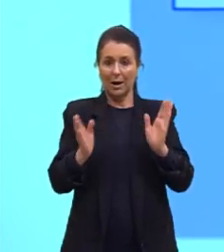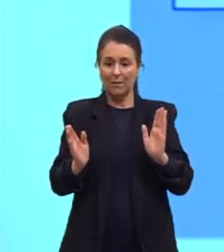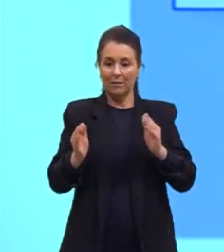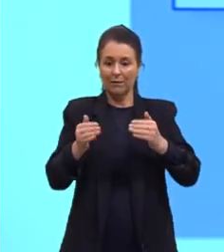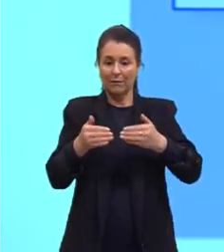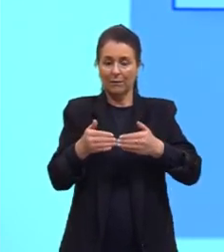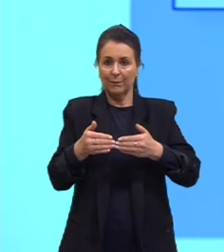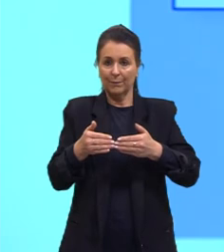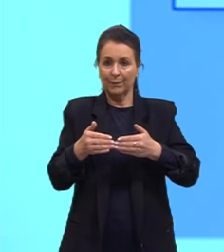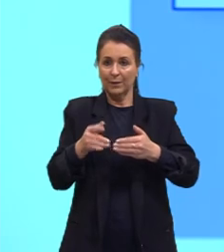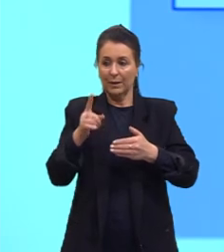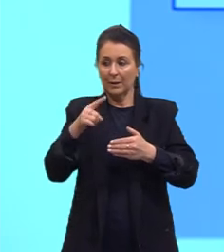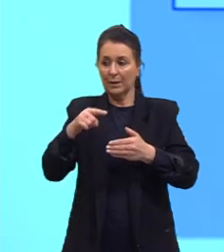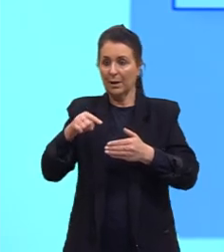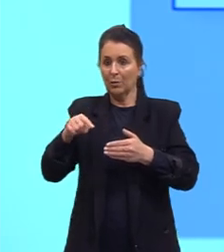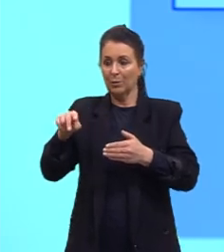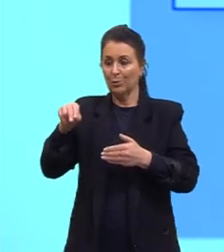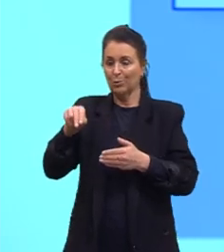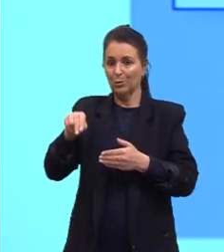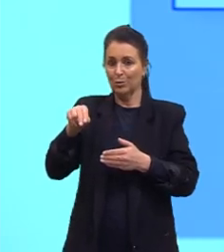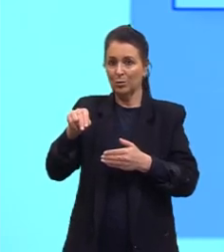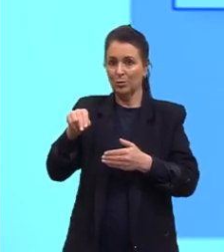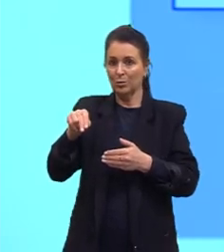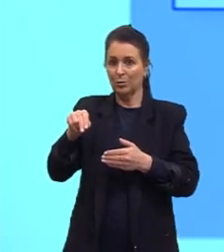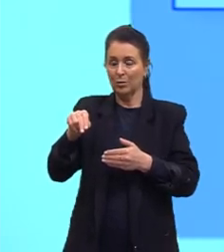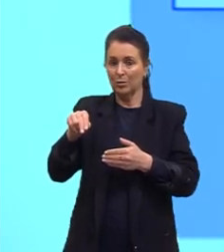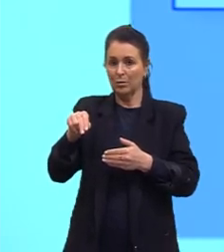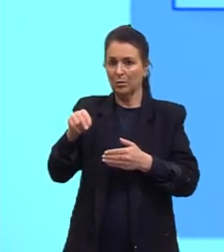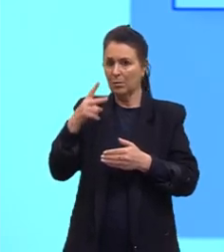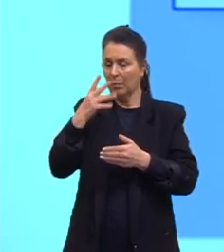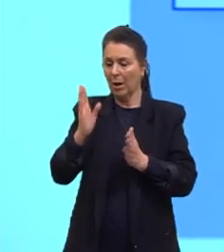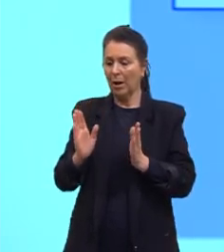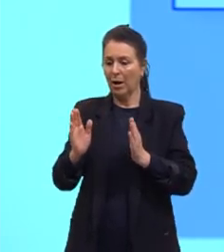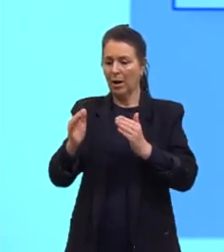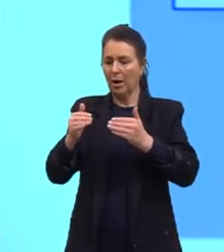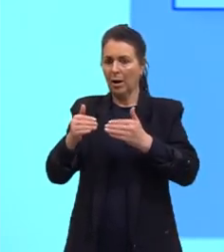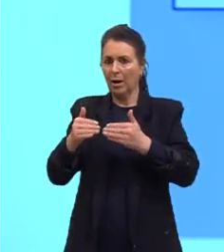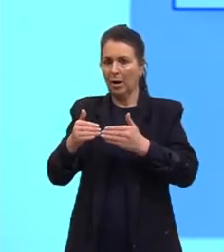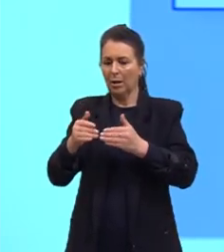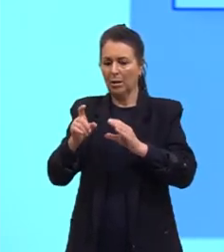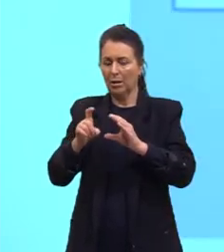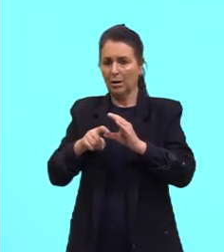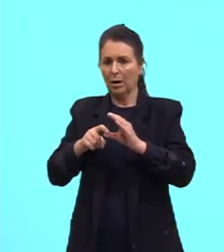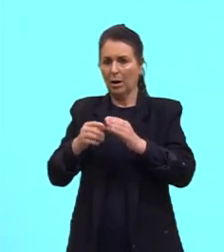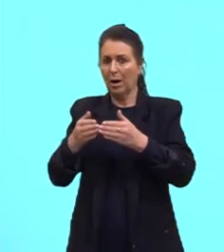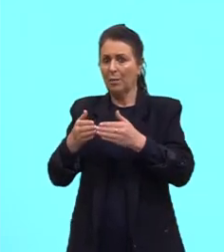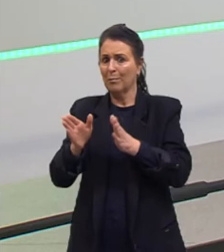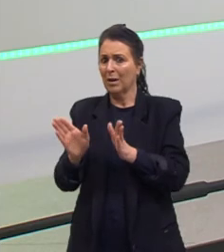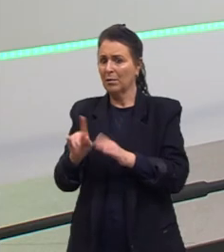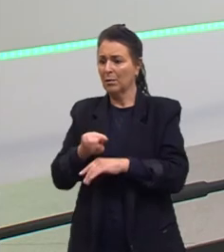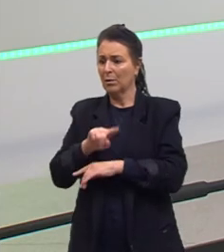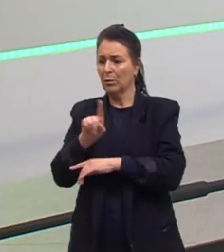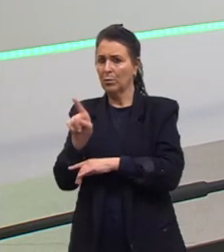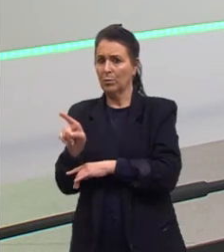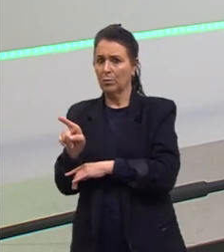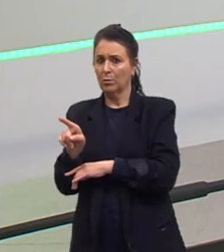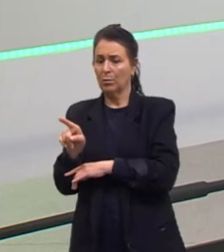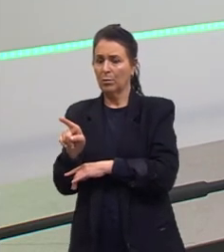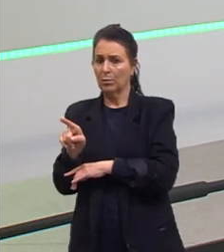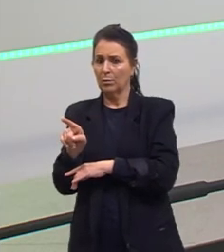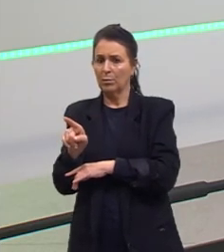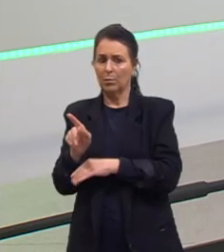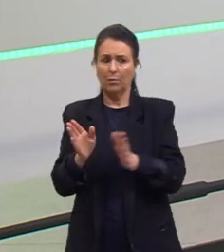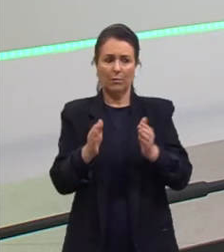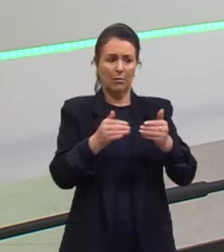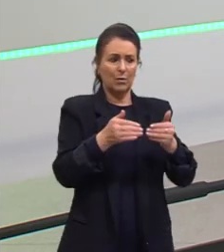Nessa aqui, esse nitrogênio, ó, parece aqui como uma cadeia aberta, né? Então, o eu posso ver com essa presença do fechamento